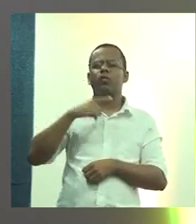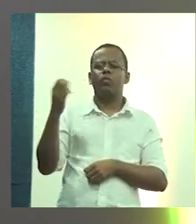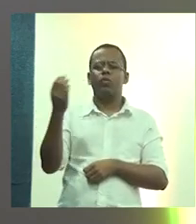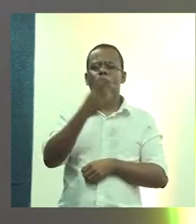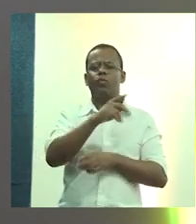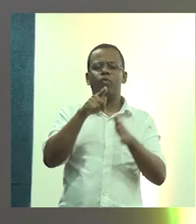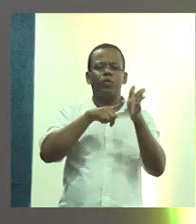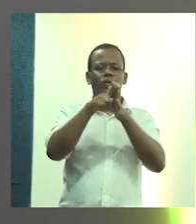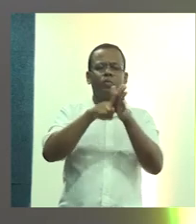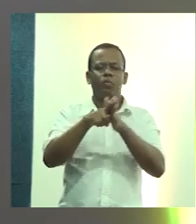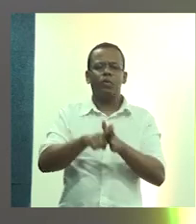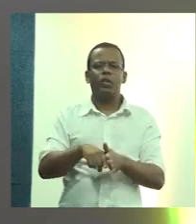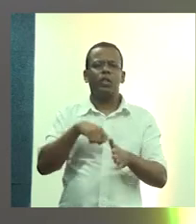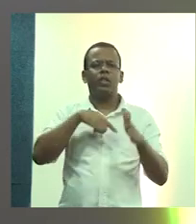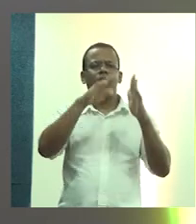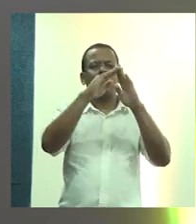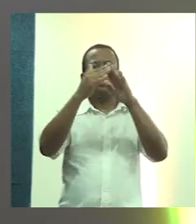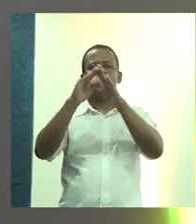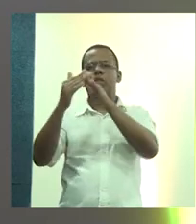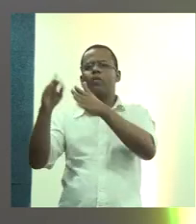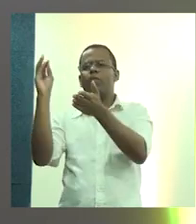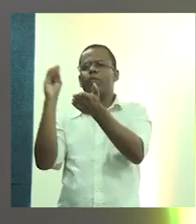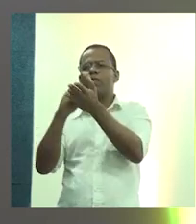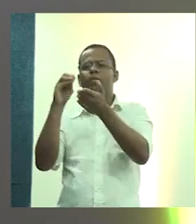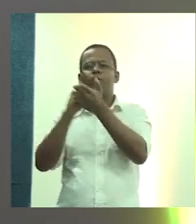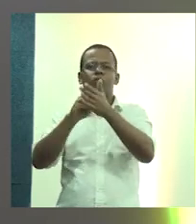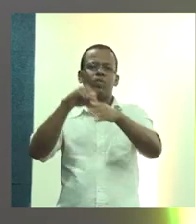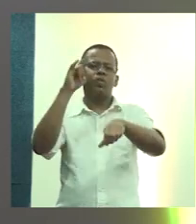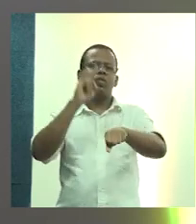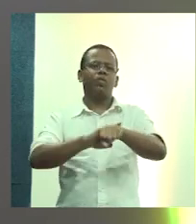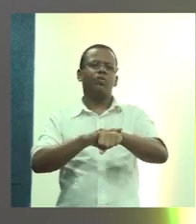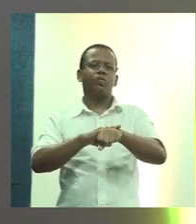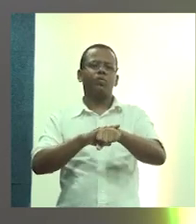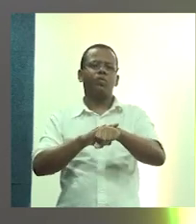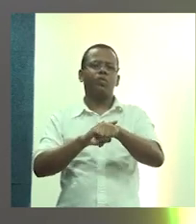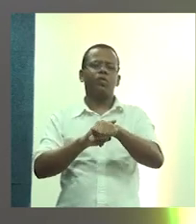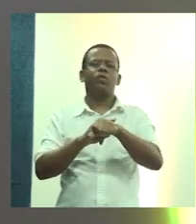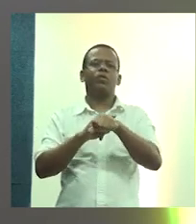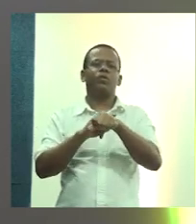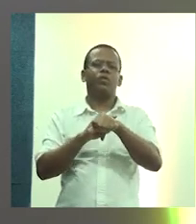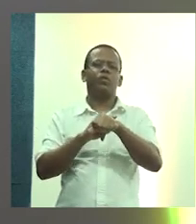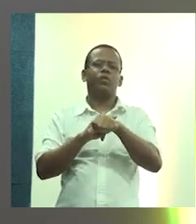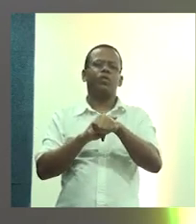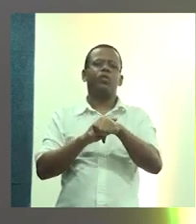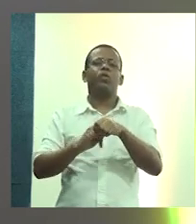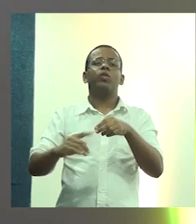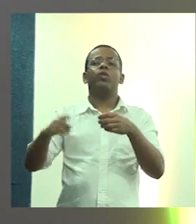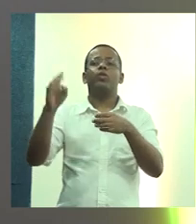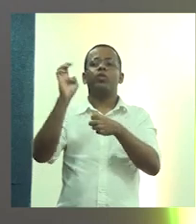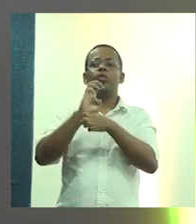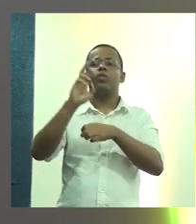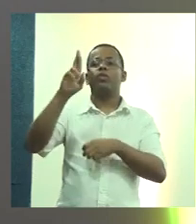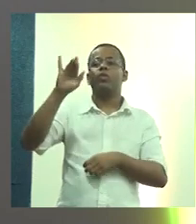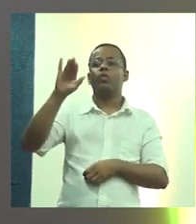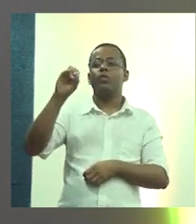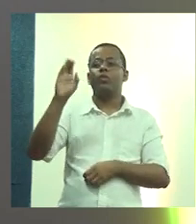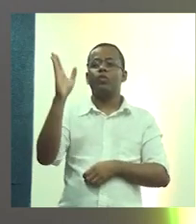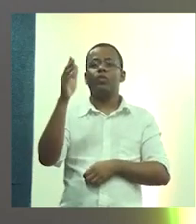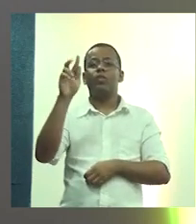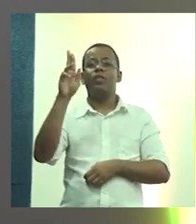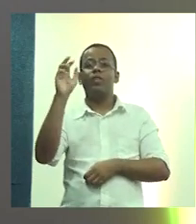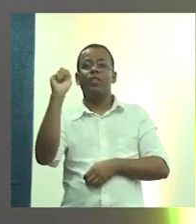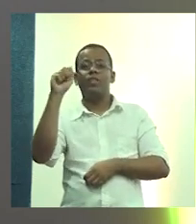absoluto de domicílios com ausência de banheiro ou unidade sanitária no Rio Grande do Sul. Então, vemos